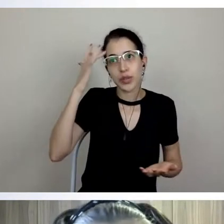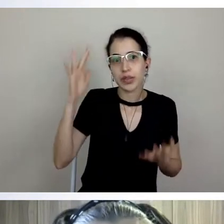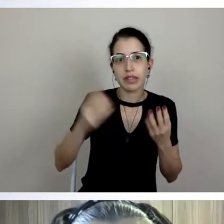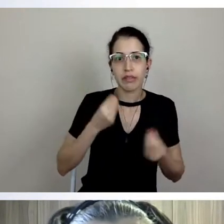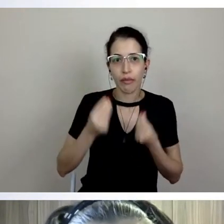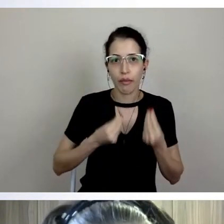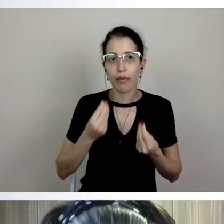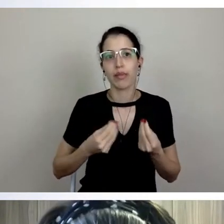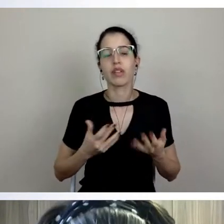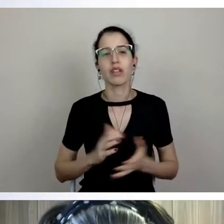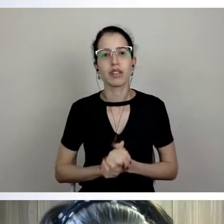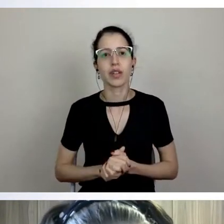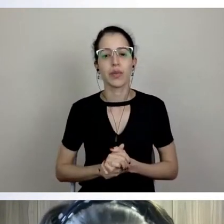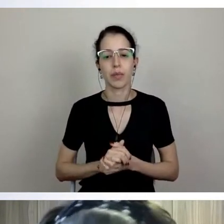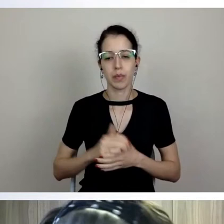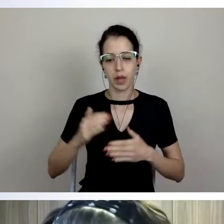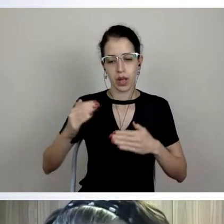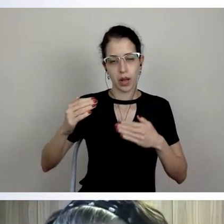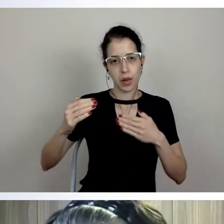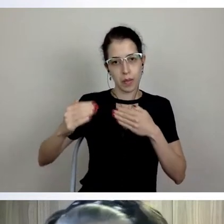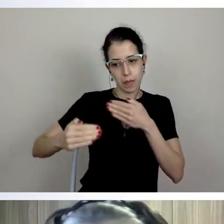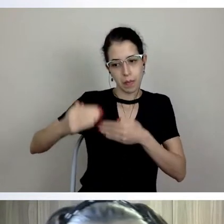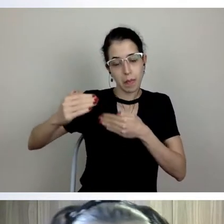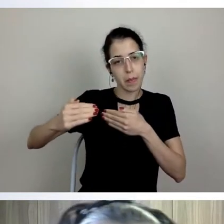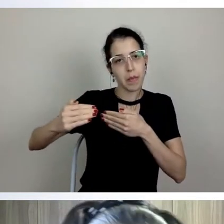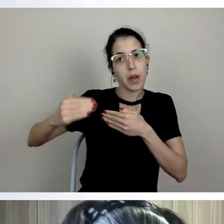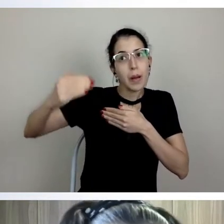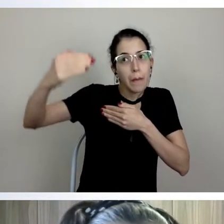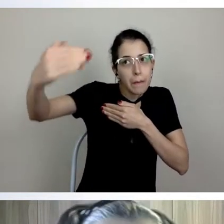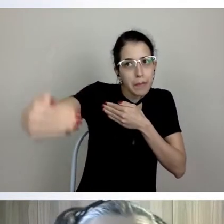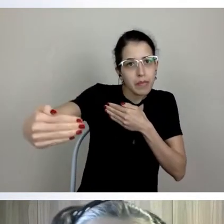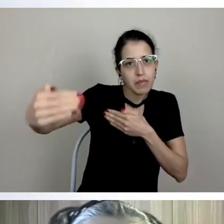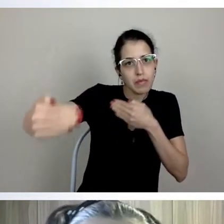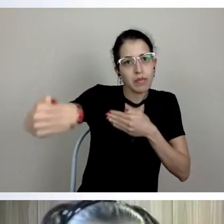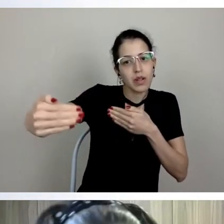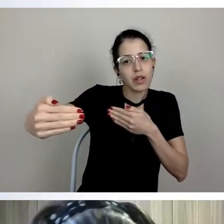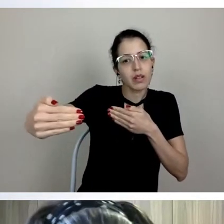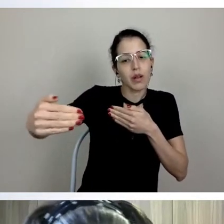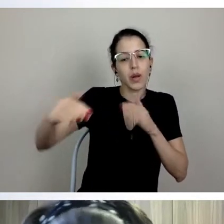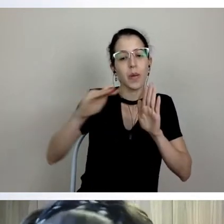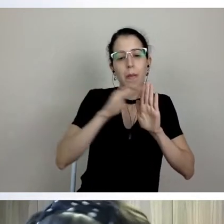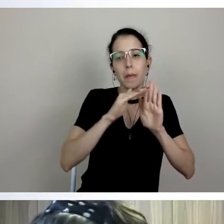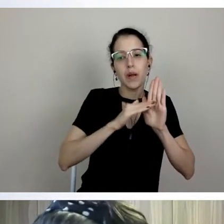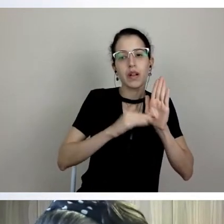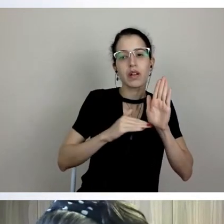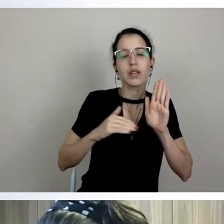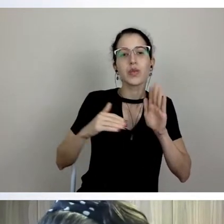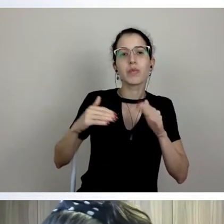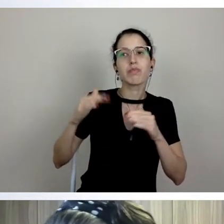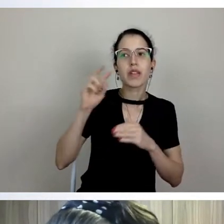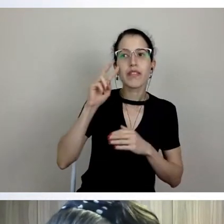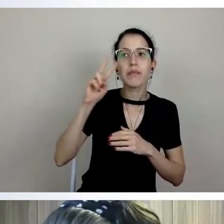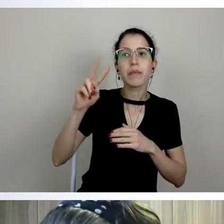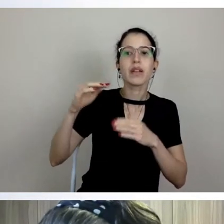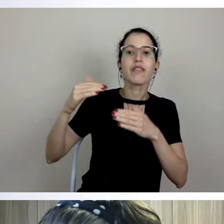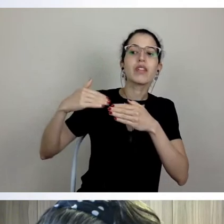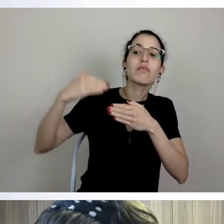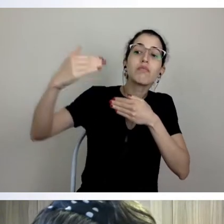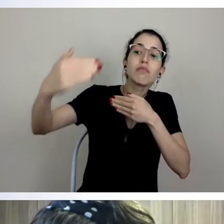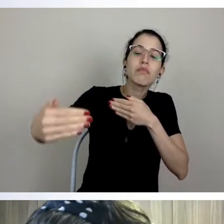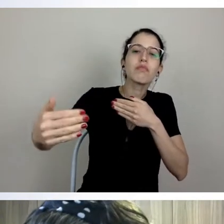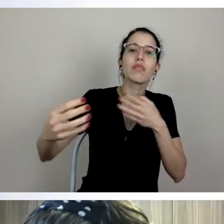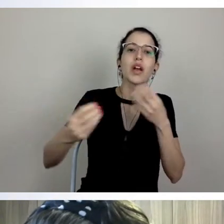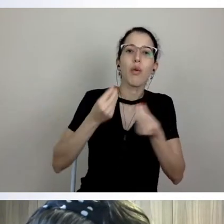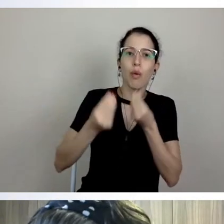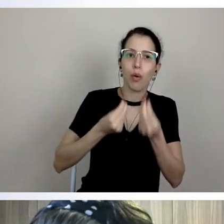premissas de longo prazo do plano, e considerando, inclusive, diferentes cenários possíveis, e aí também, o Luiz